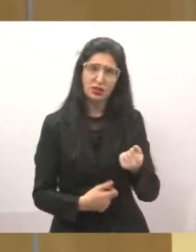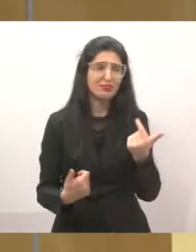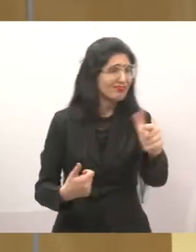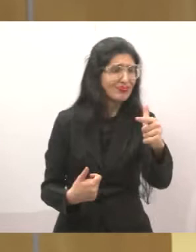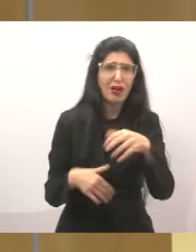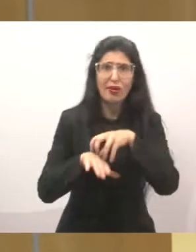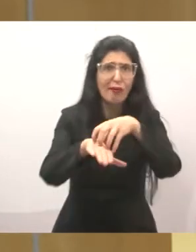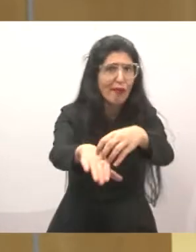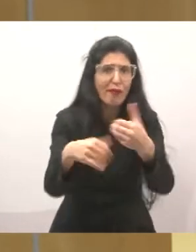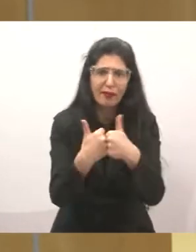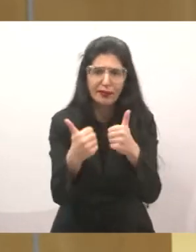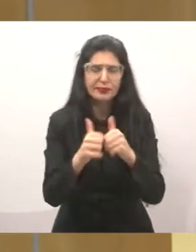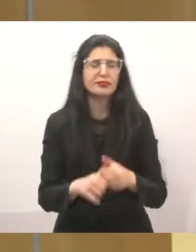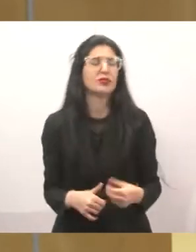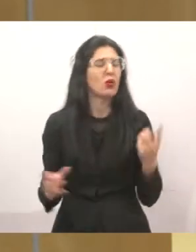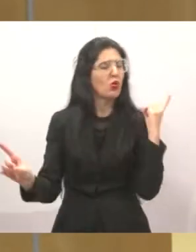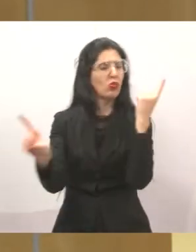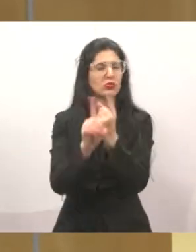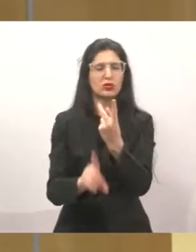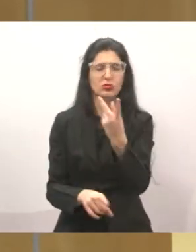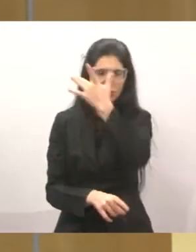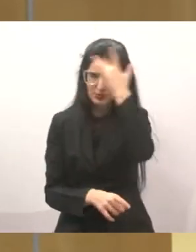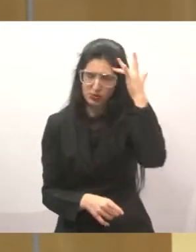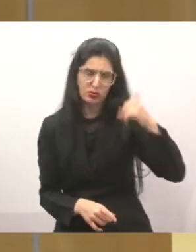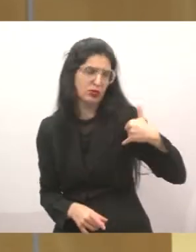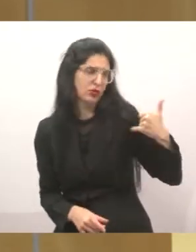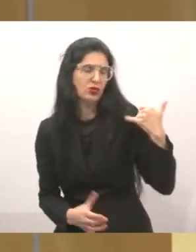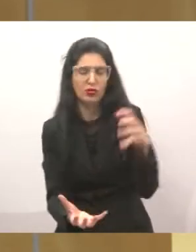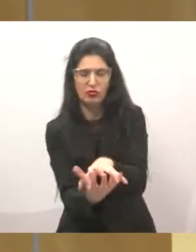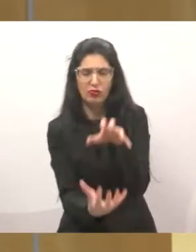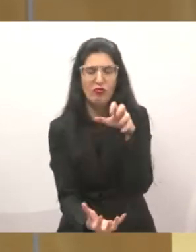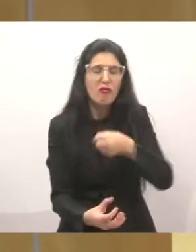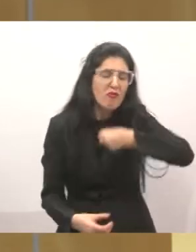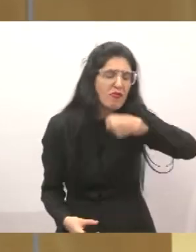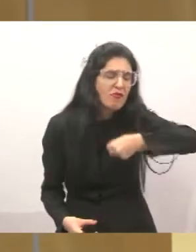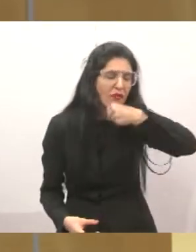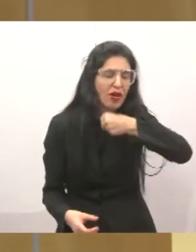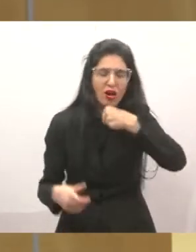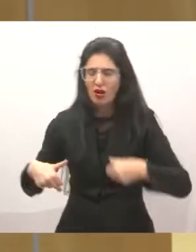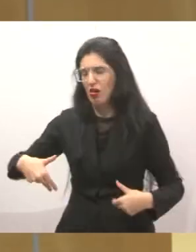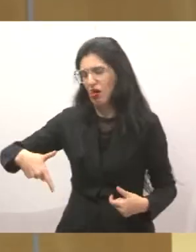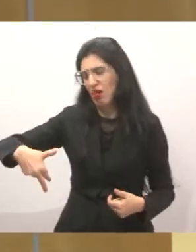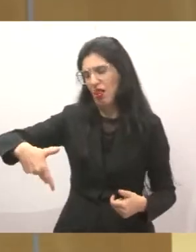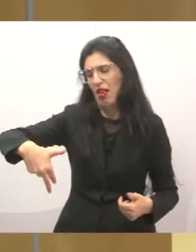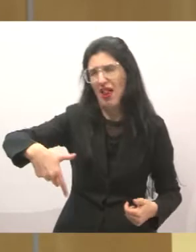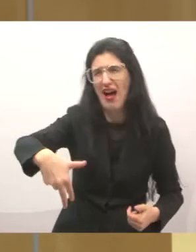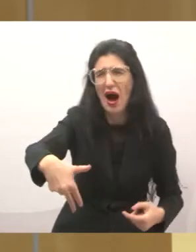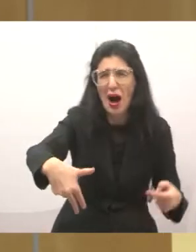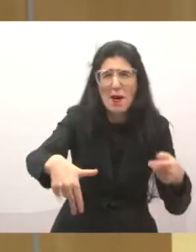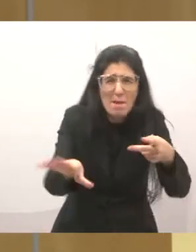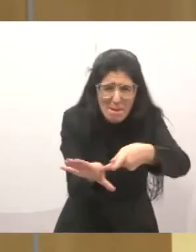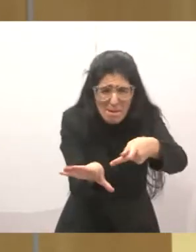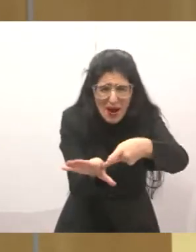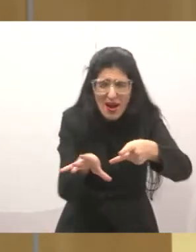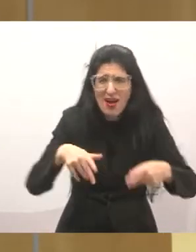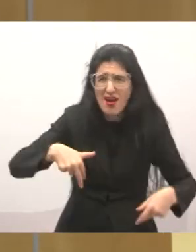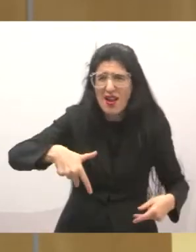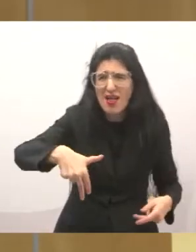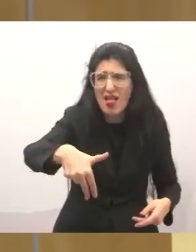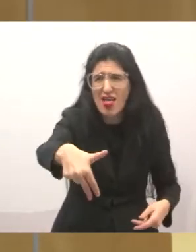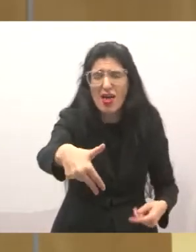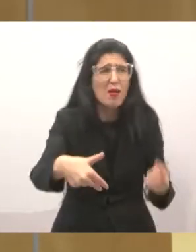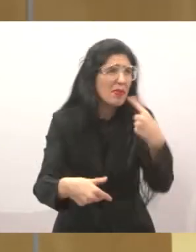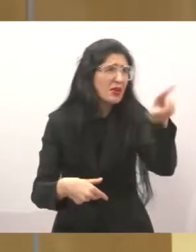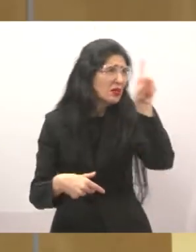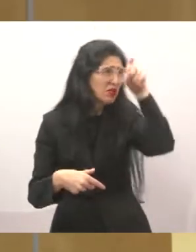que, na realidade, ele estava vindo a pé para ir até o postinho, porque um deles estava com problema de saúde